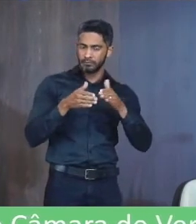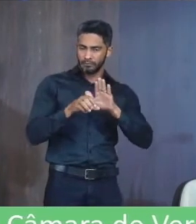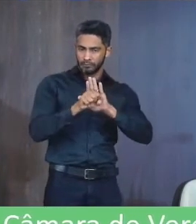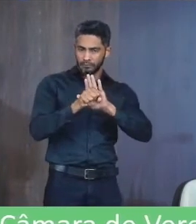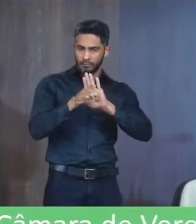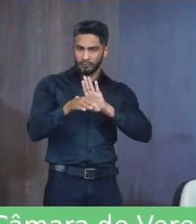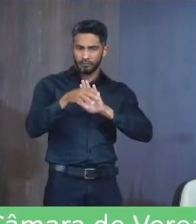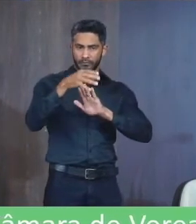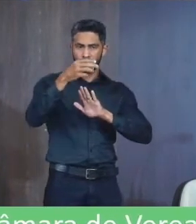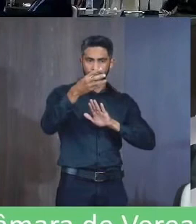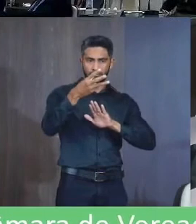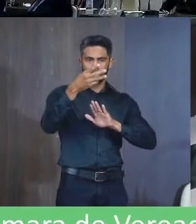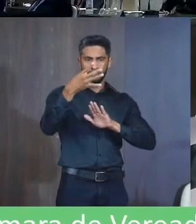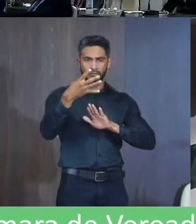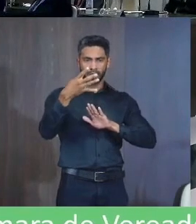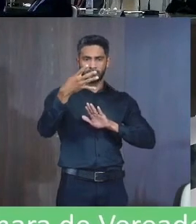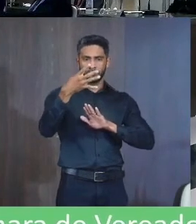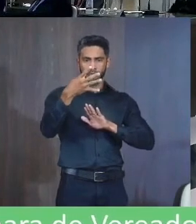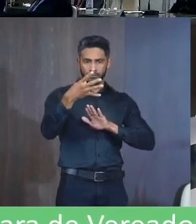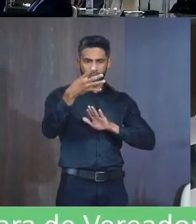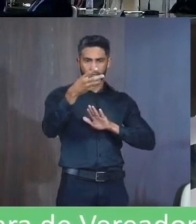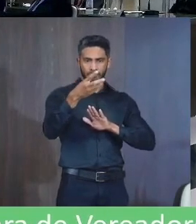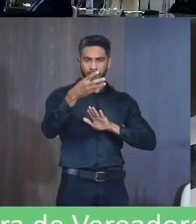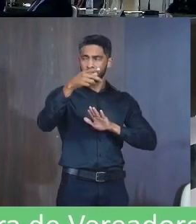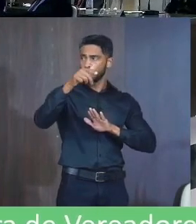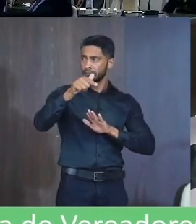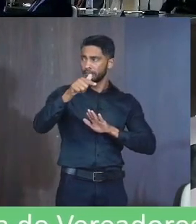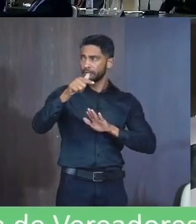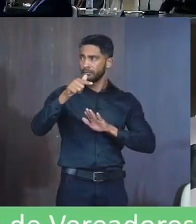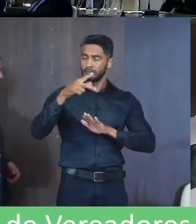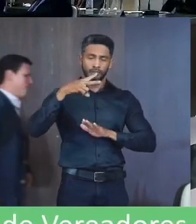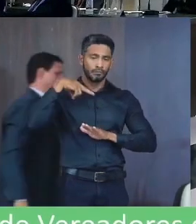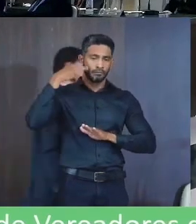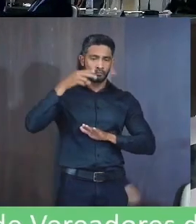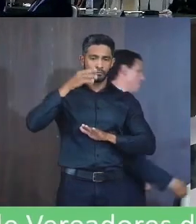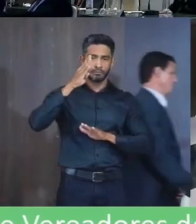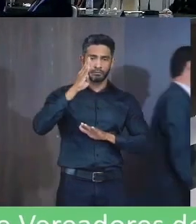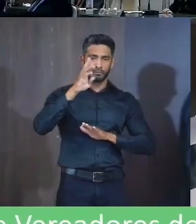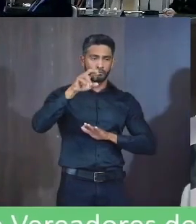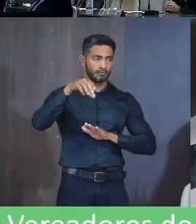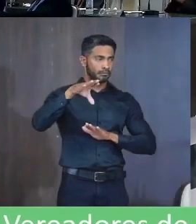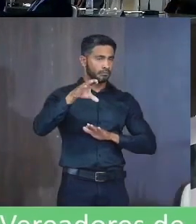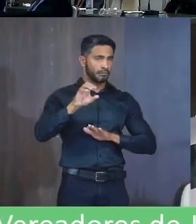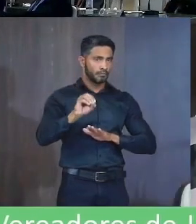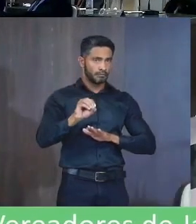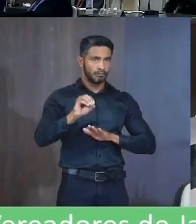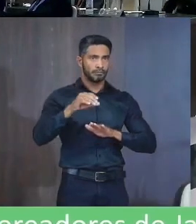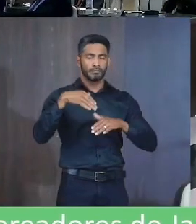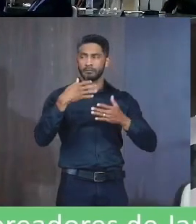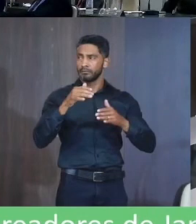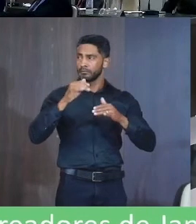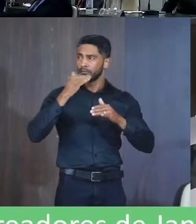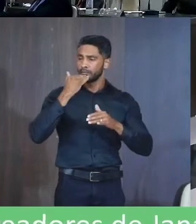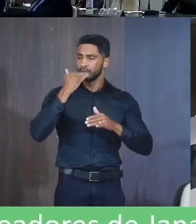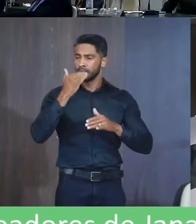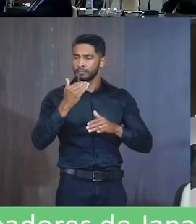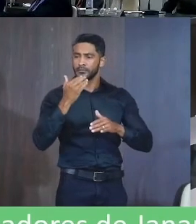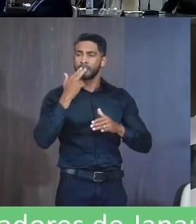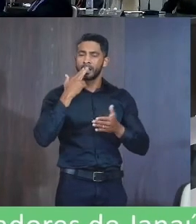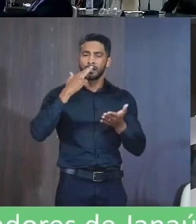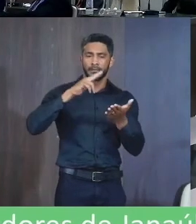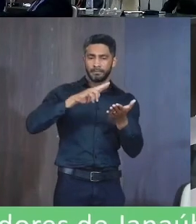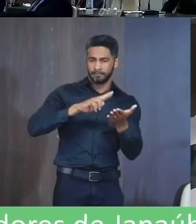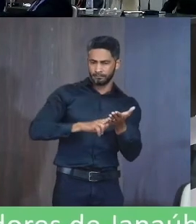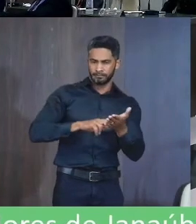4347-2022 Do vereador Bruno Mendes Por meio do qual É solicitado aos Correios